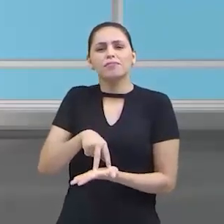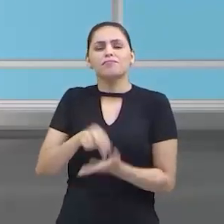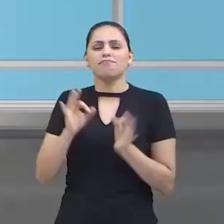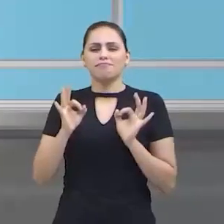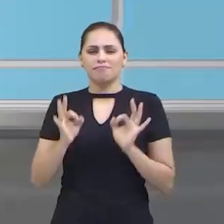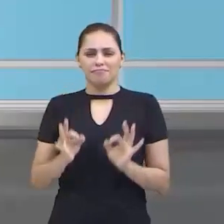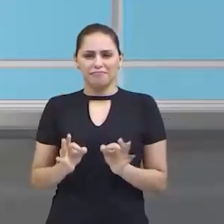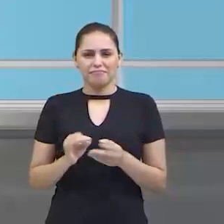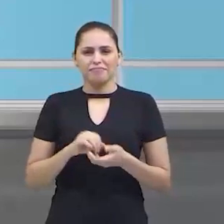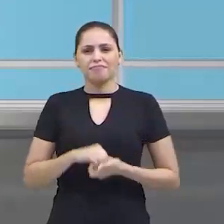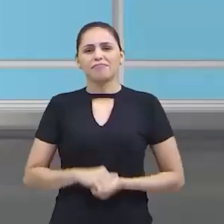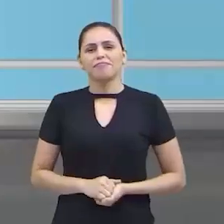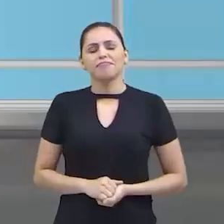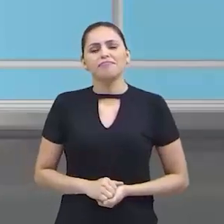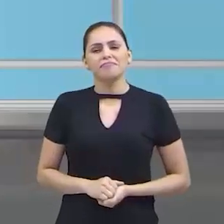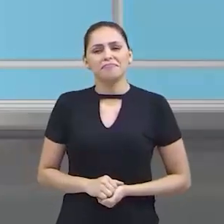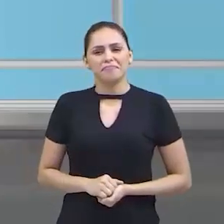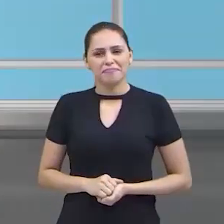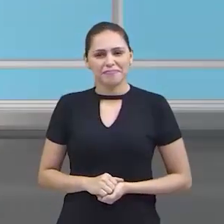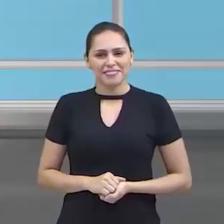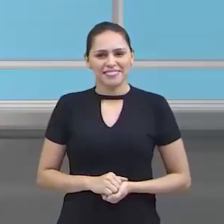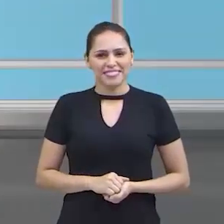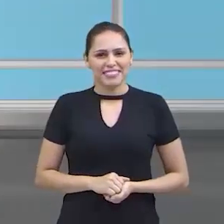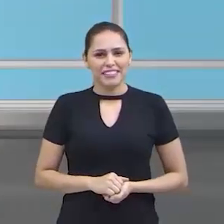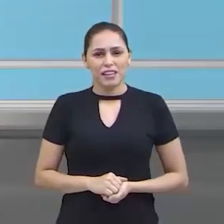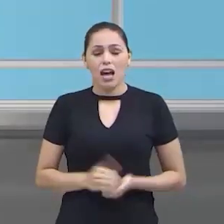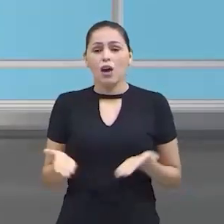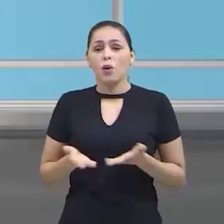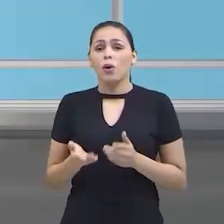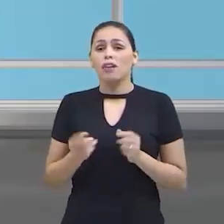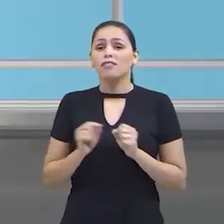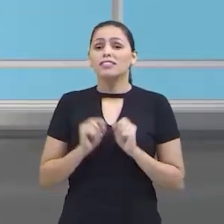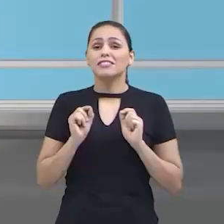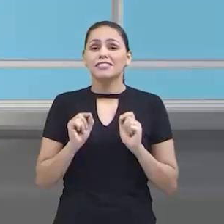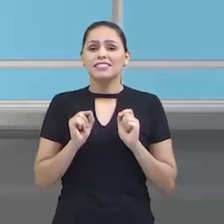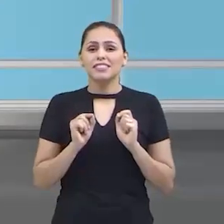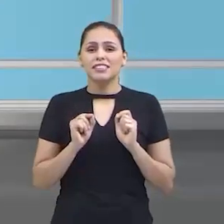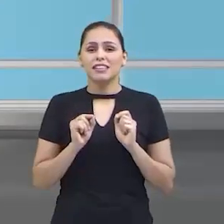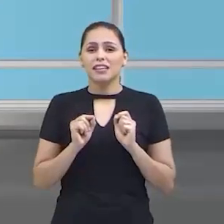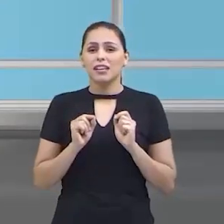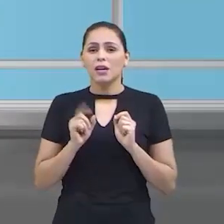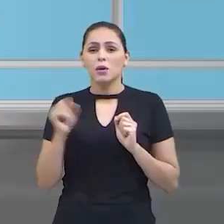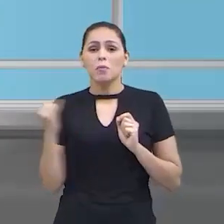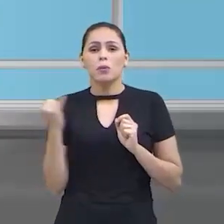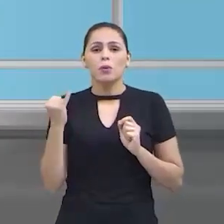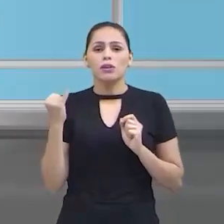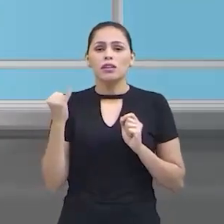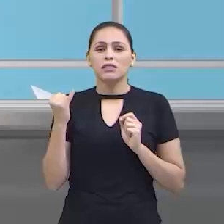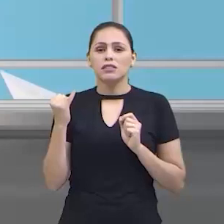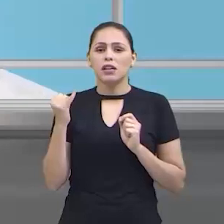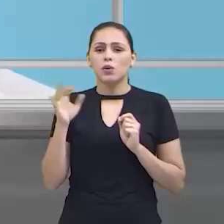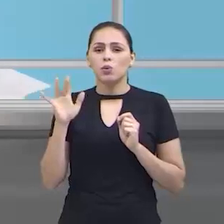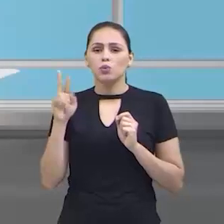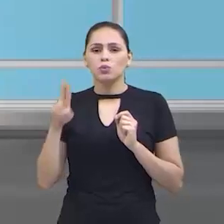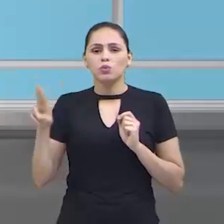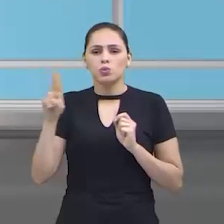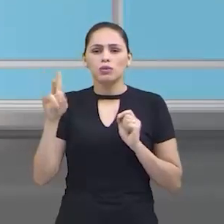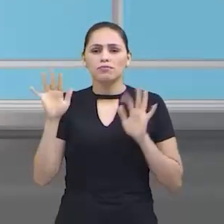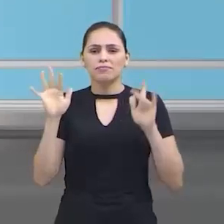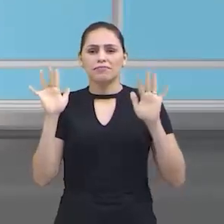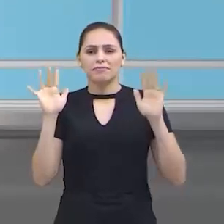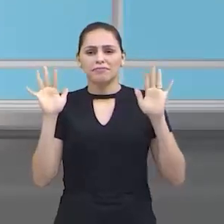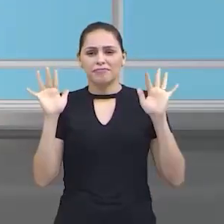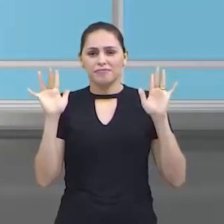bom. Muito bem. O que eu vou fazer agora? Dentro desse cestinho, muito importante. Tem as minhas mãozinhas. Está com a mãozinha?